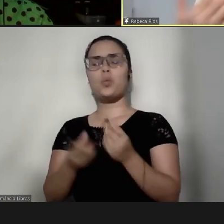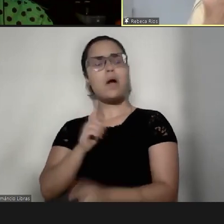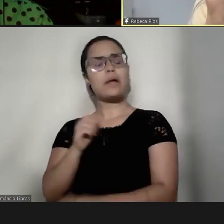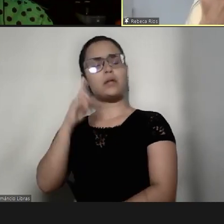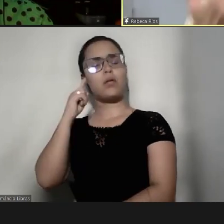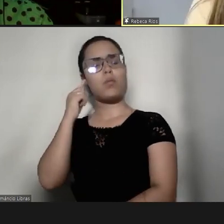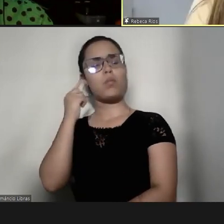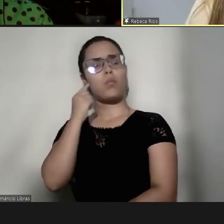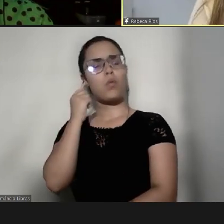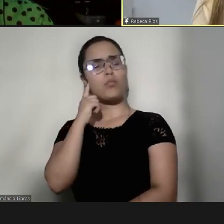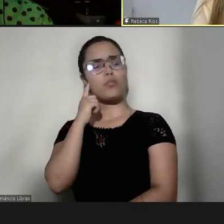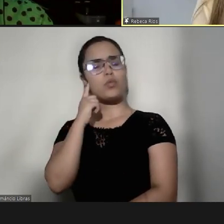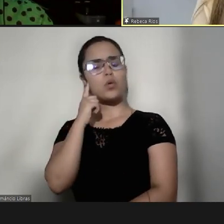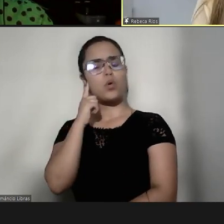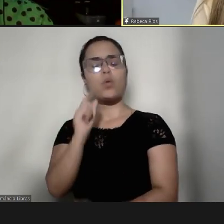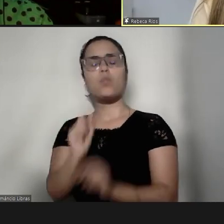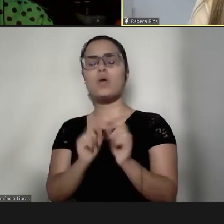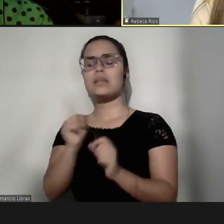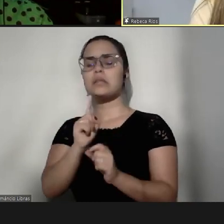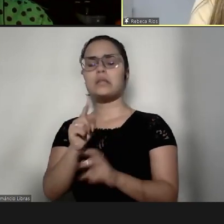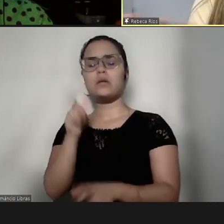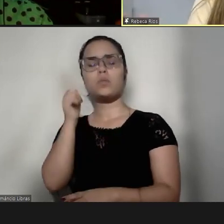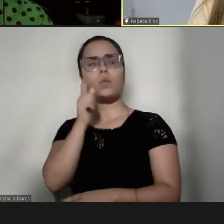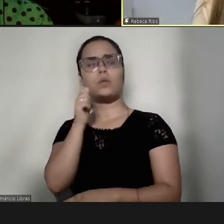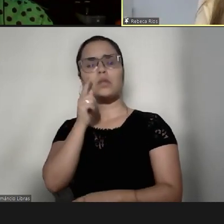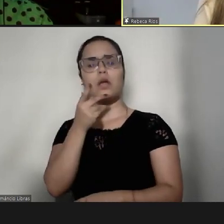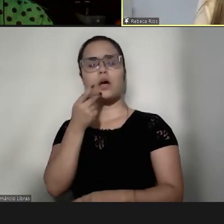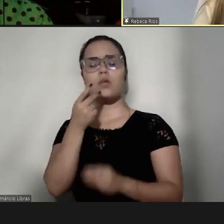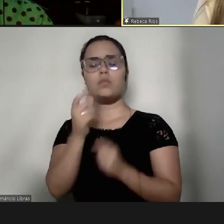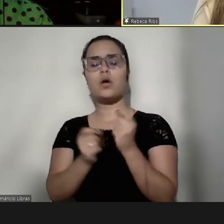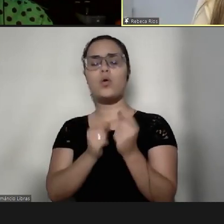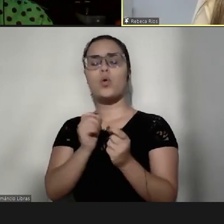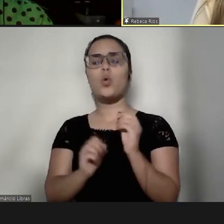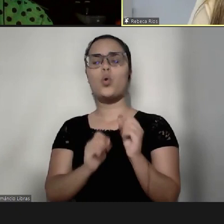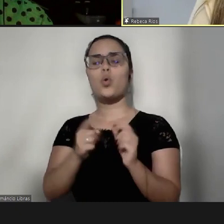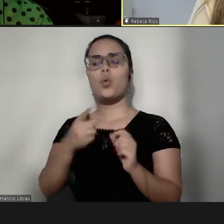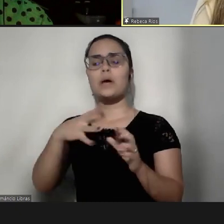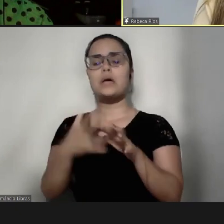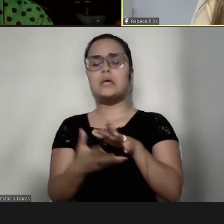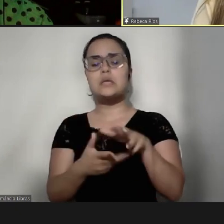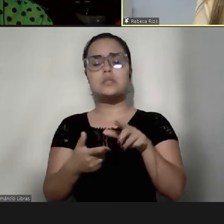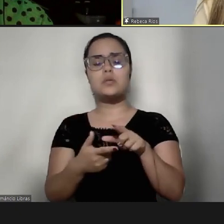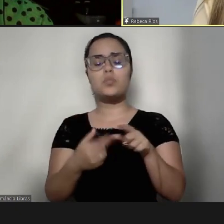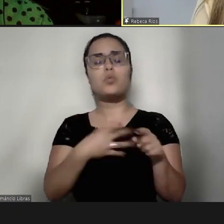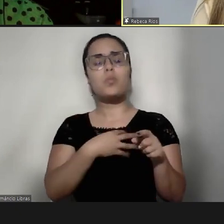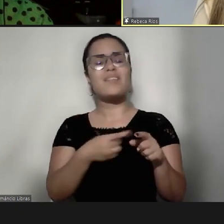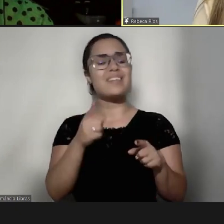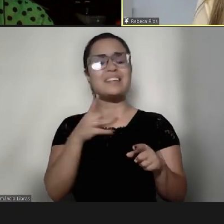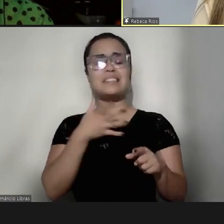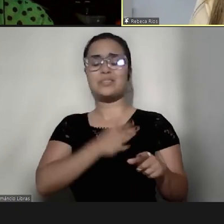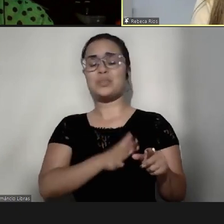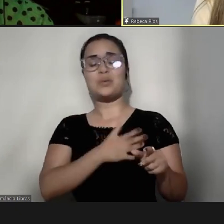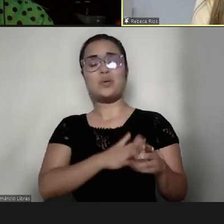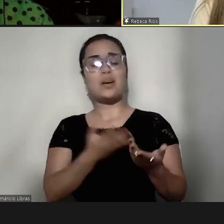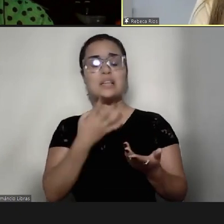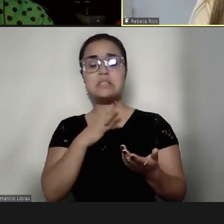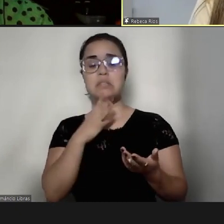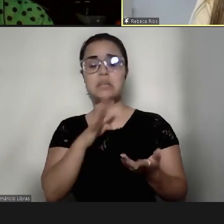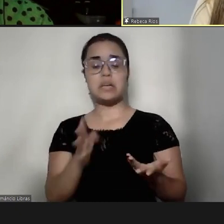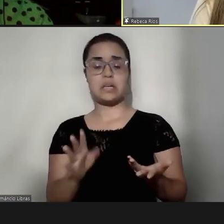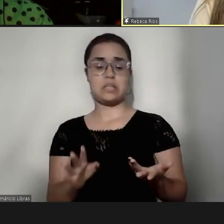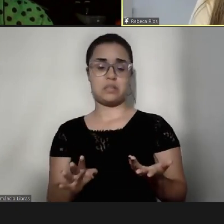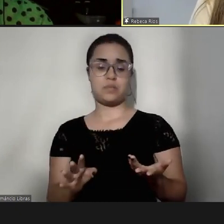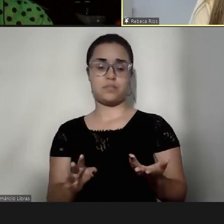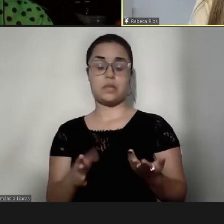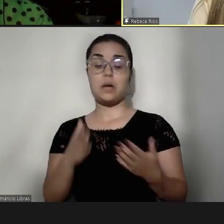como é não conseguir falar, como é esse mundo para o João que eu não conheço, né, então, para mim, era cuidar de uma